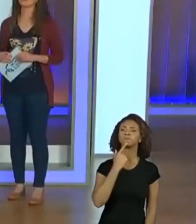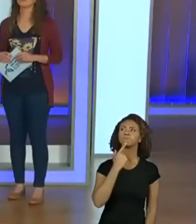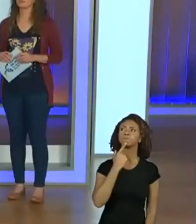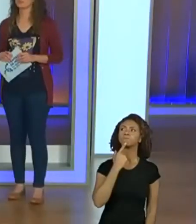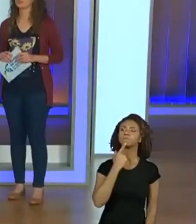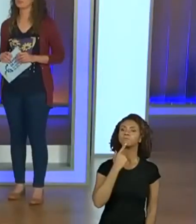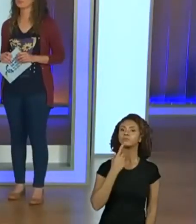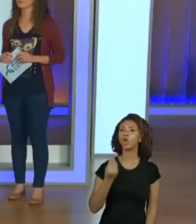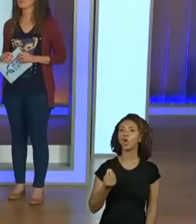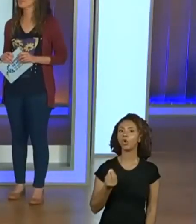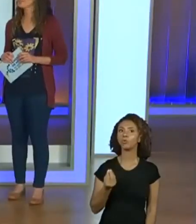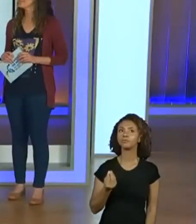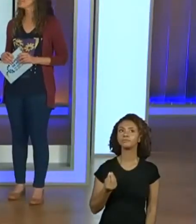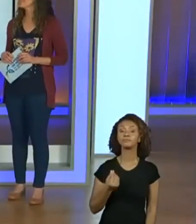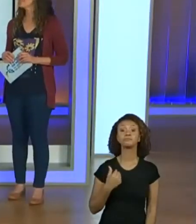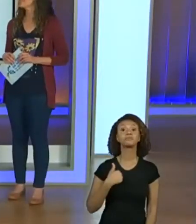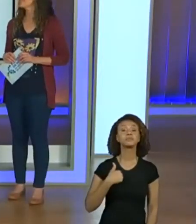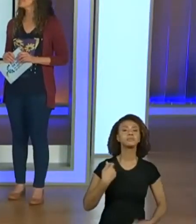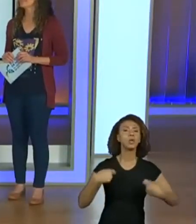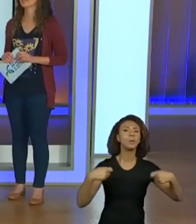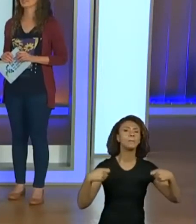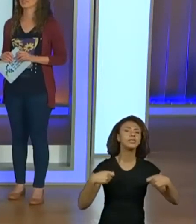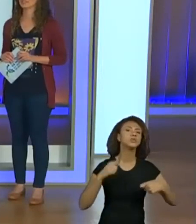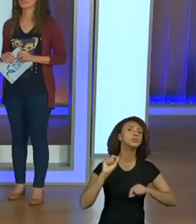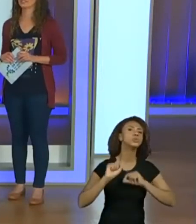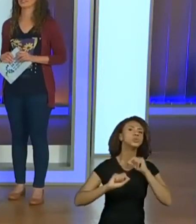Olha só. O que eu preciso?